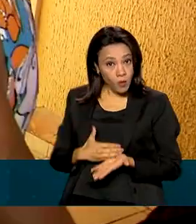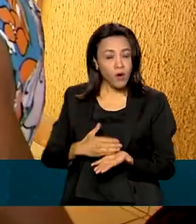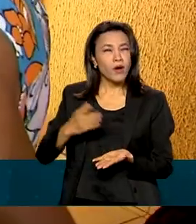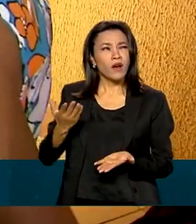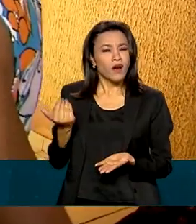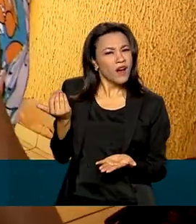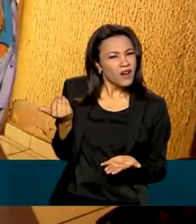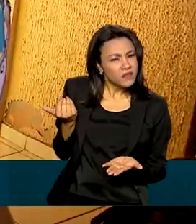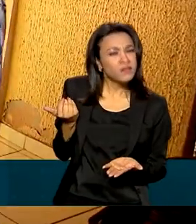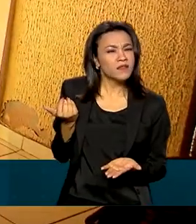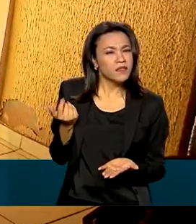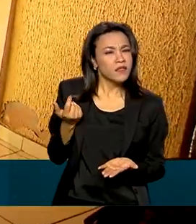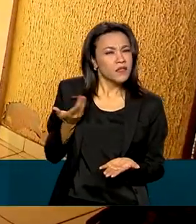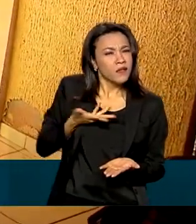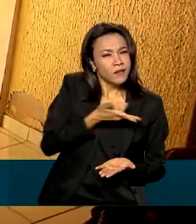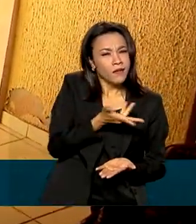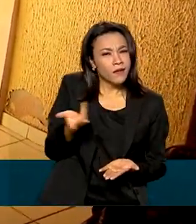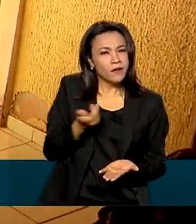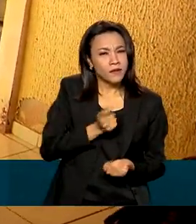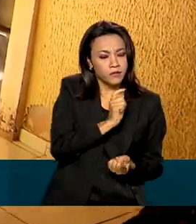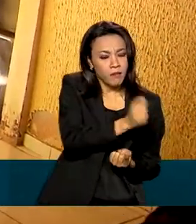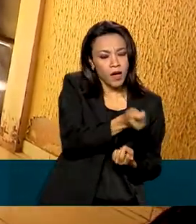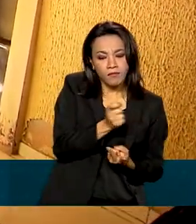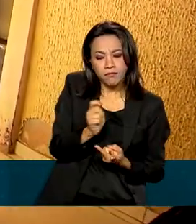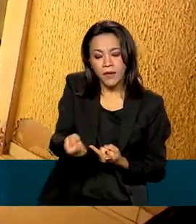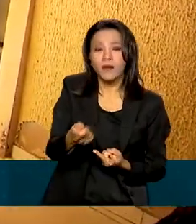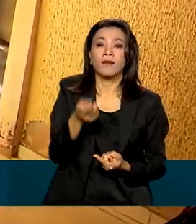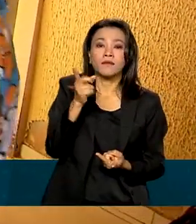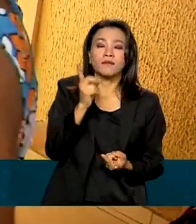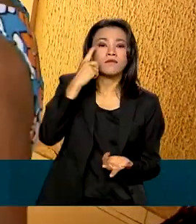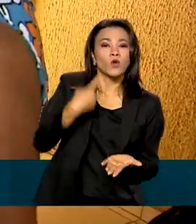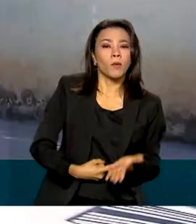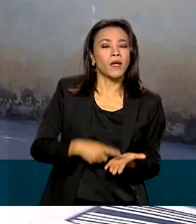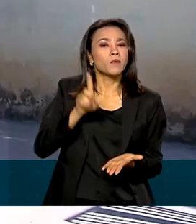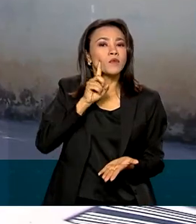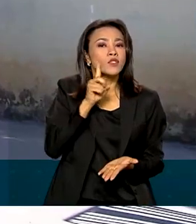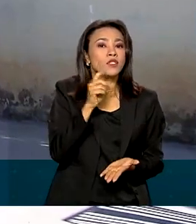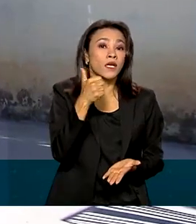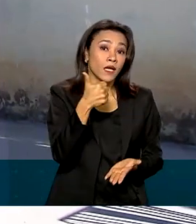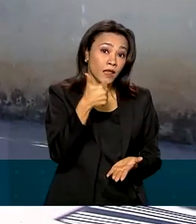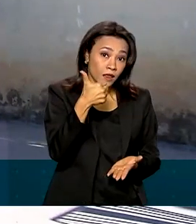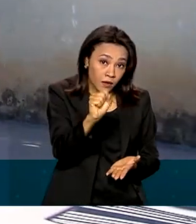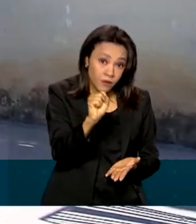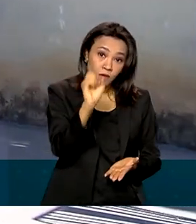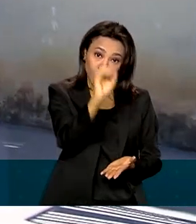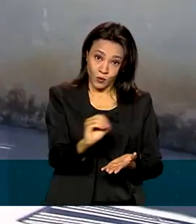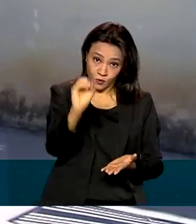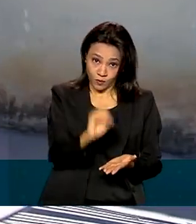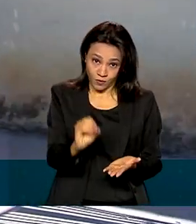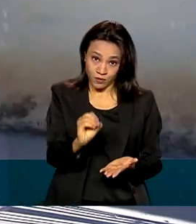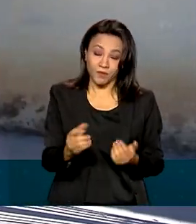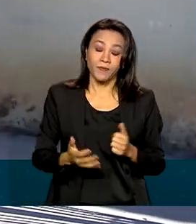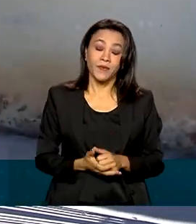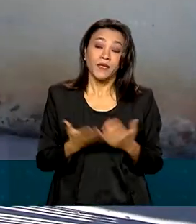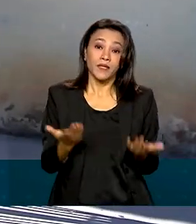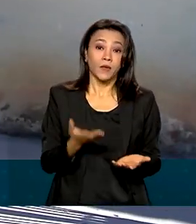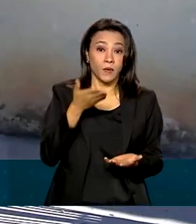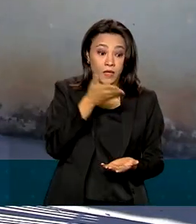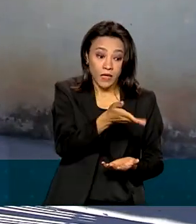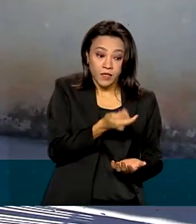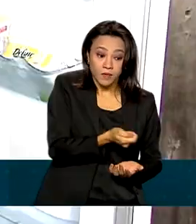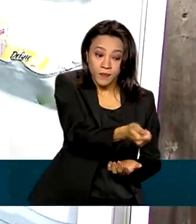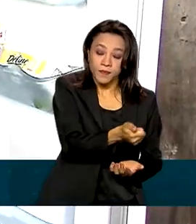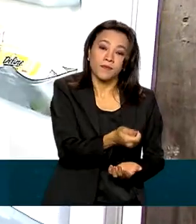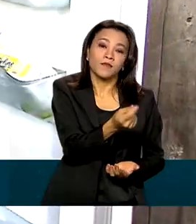início desses repasses estava marcado para 18 de outubro. Lembrando aí que no caso do Auxílio Brasil, o